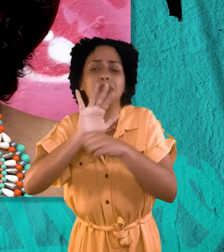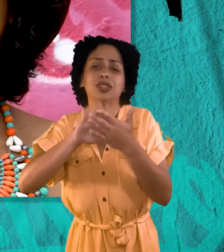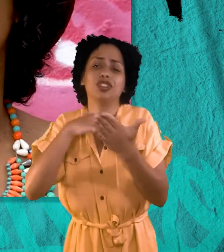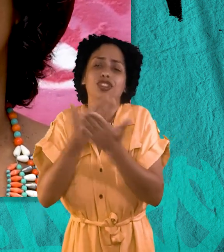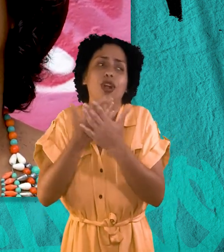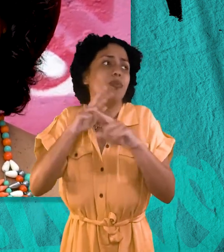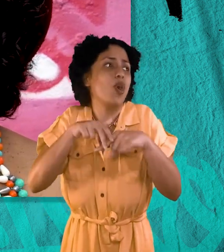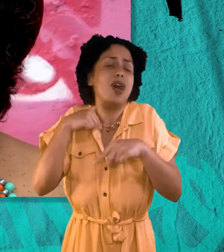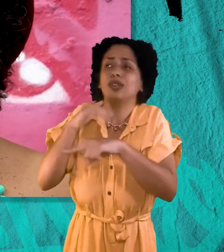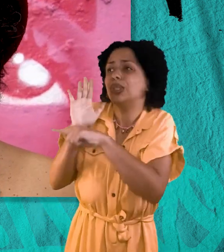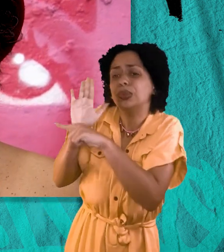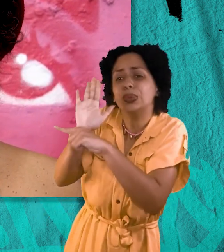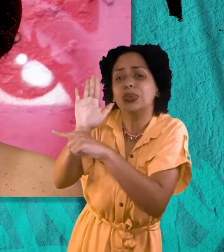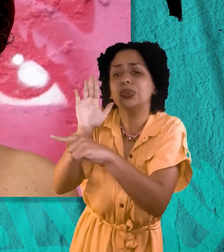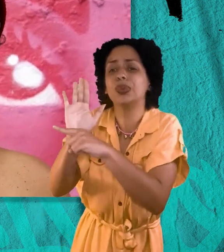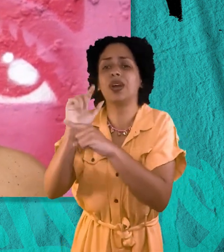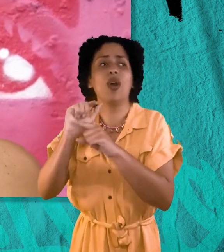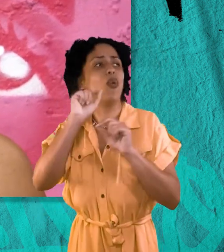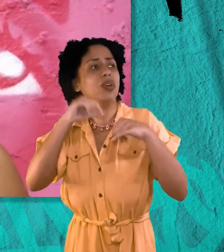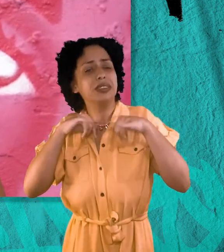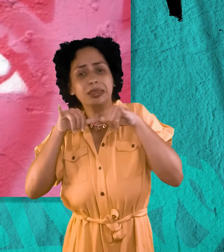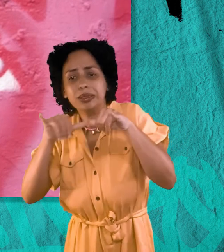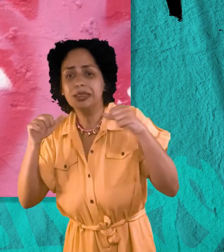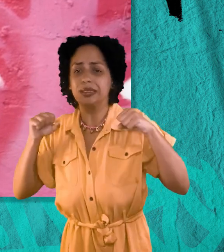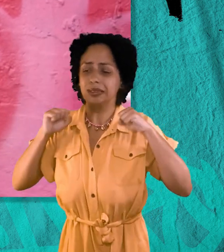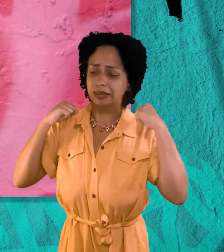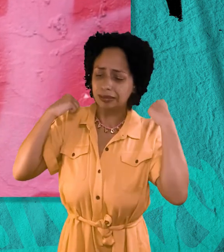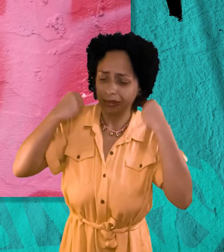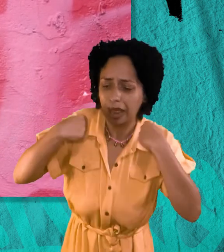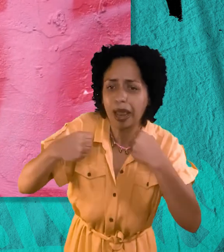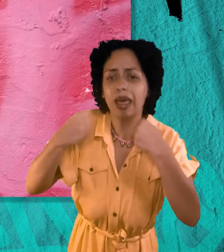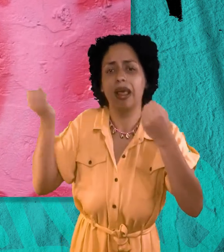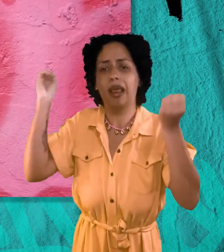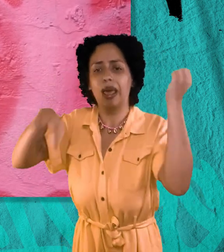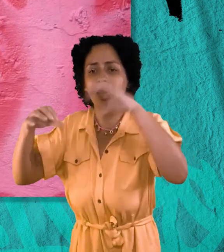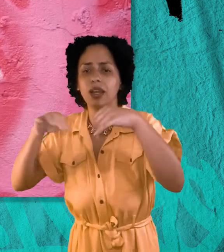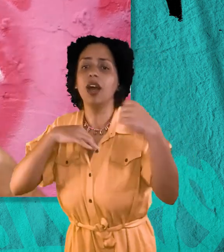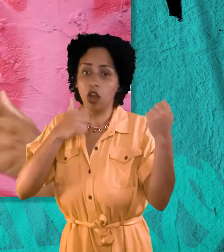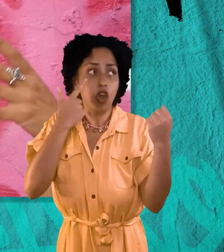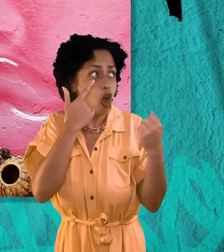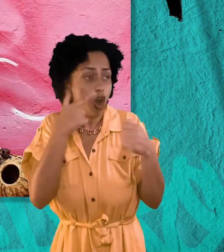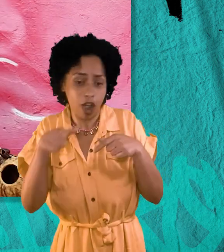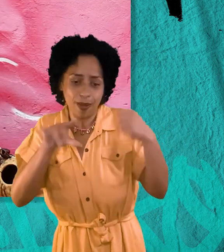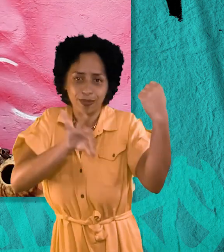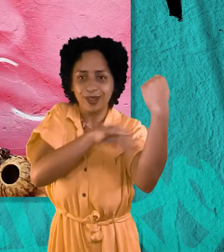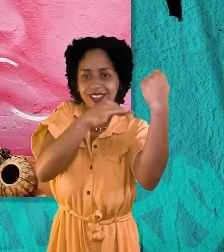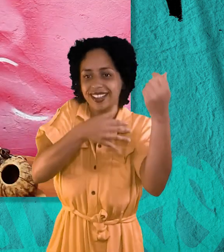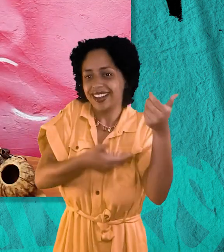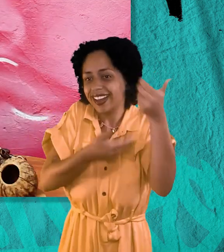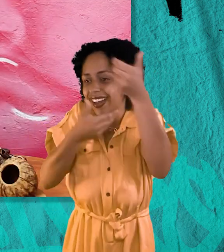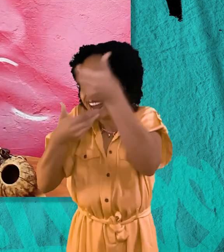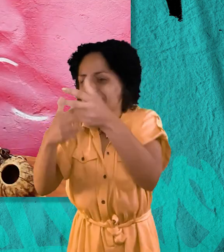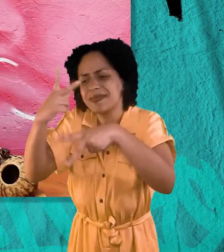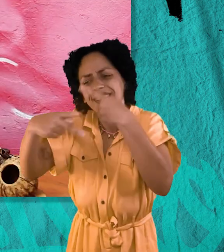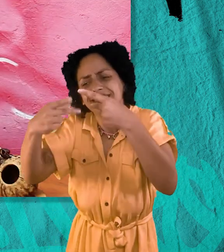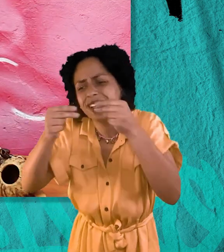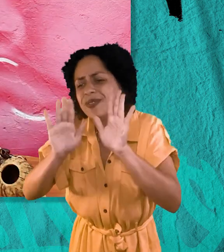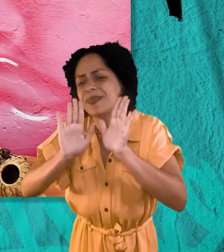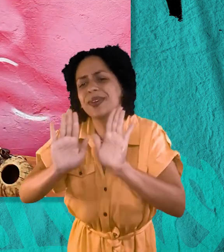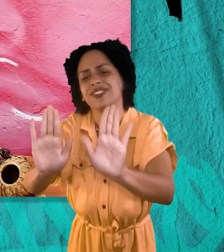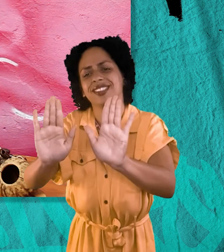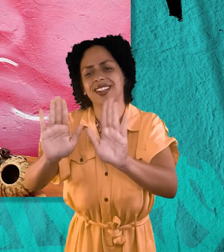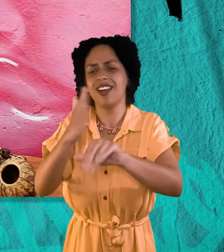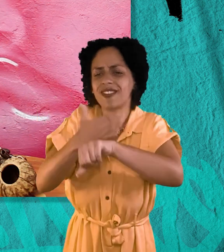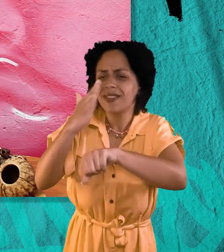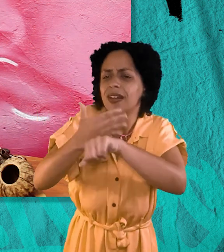precisava ajudar a mãe com um carrinho. Então peguei o seu amigo violino e disse que ficasse com ela. Pra que ela pudesse